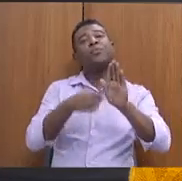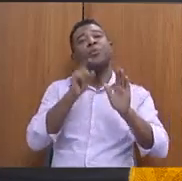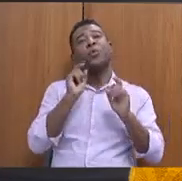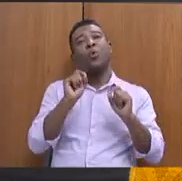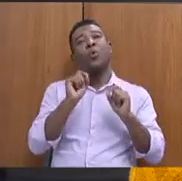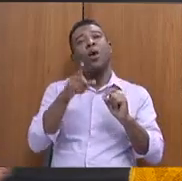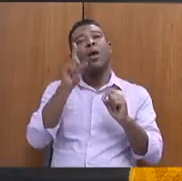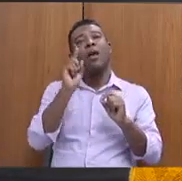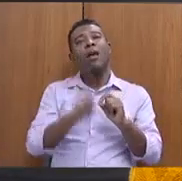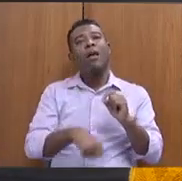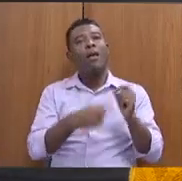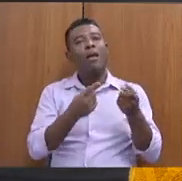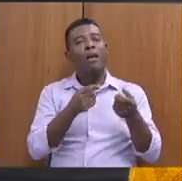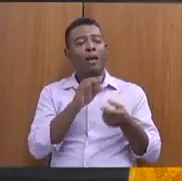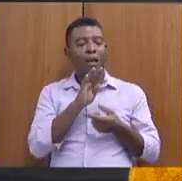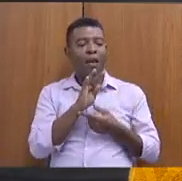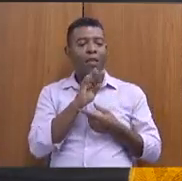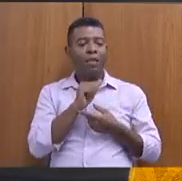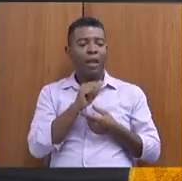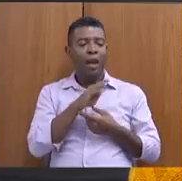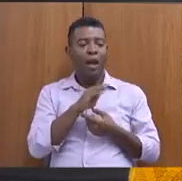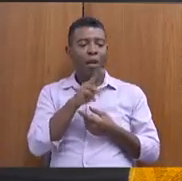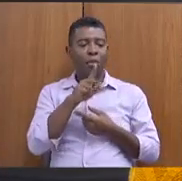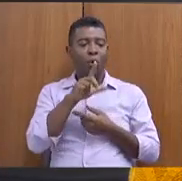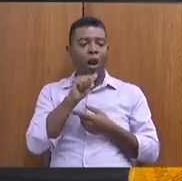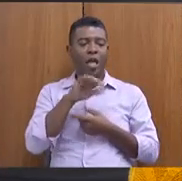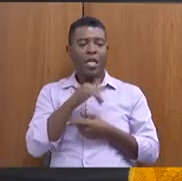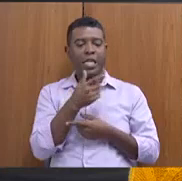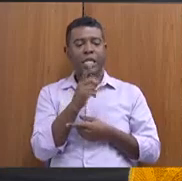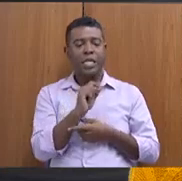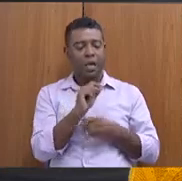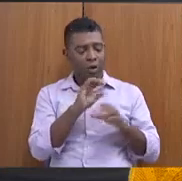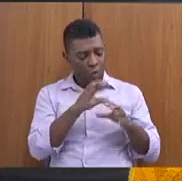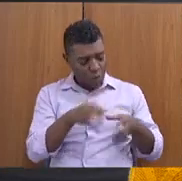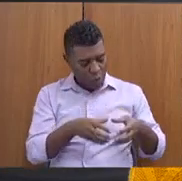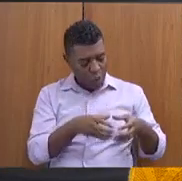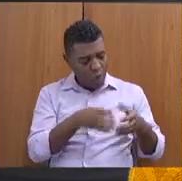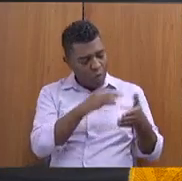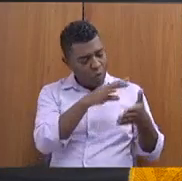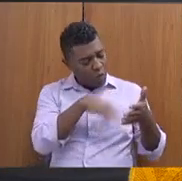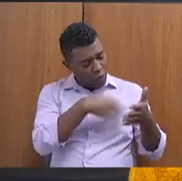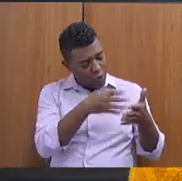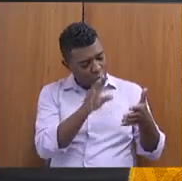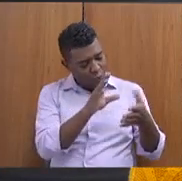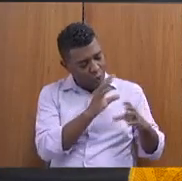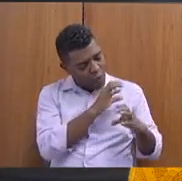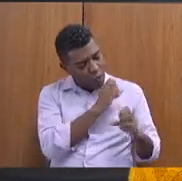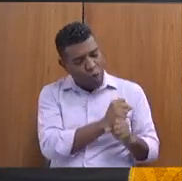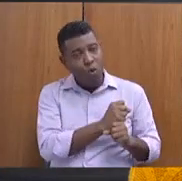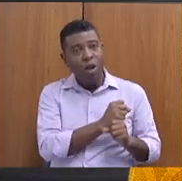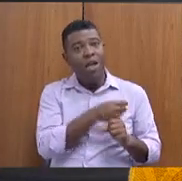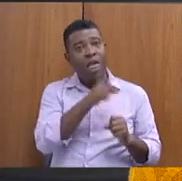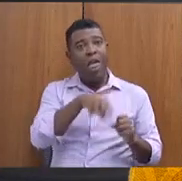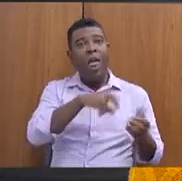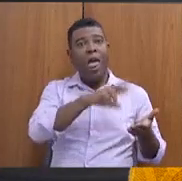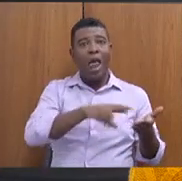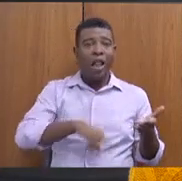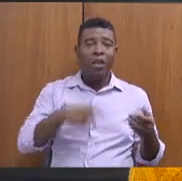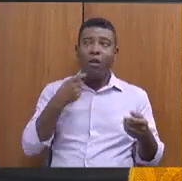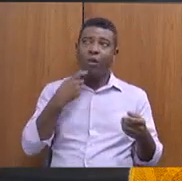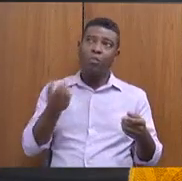e, anteontem, cumprimentei a segurança pública, inclusive, pelo lançamento do relatório no último dia 17,